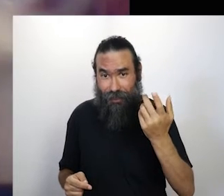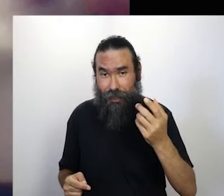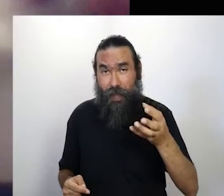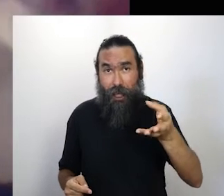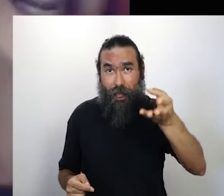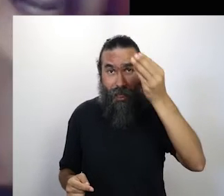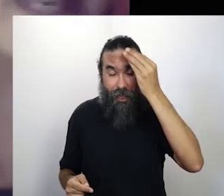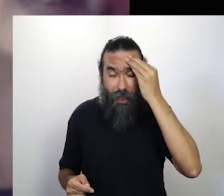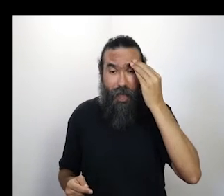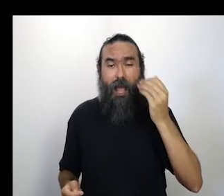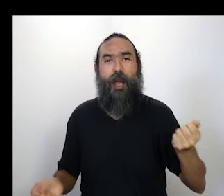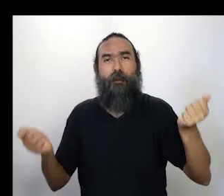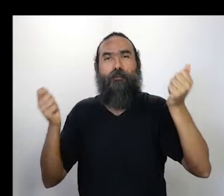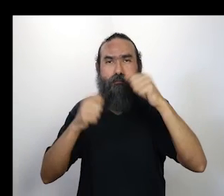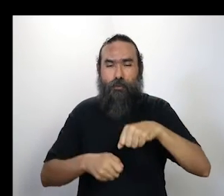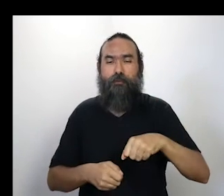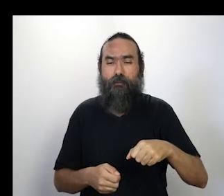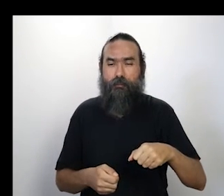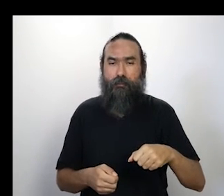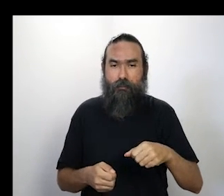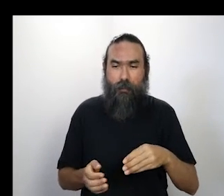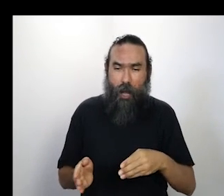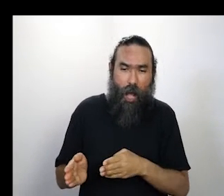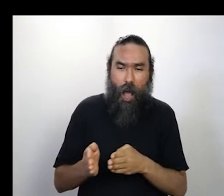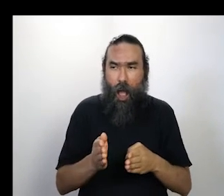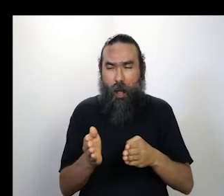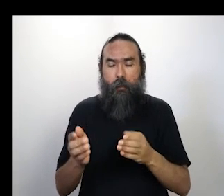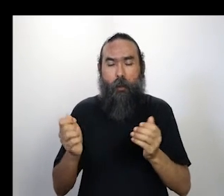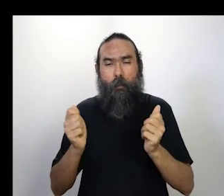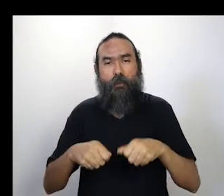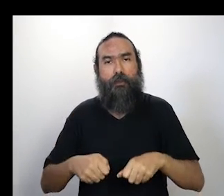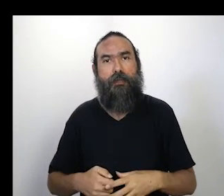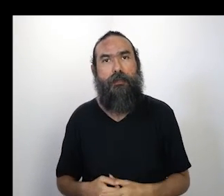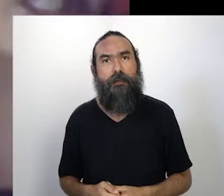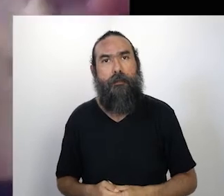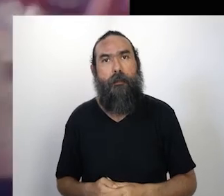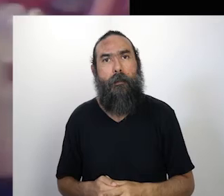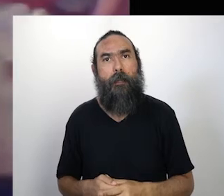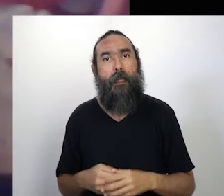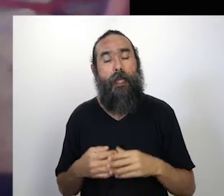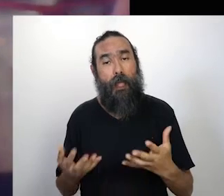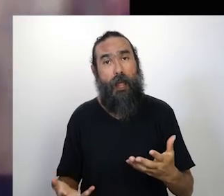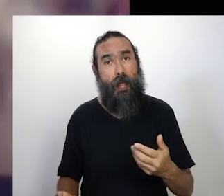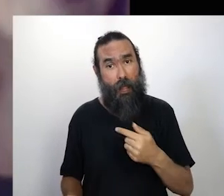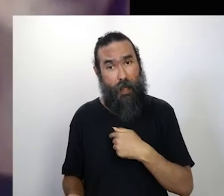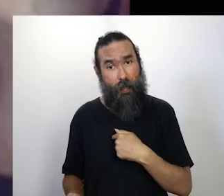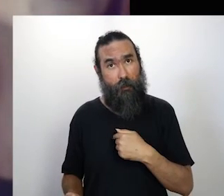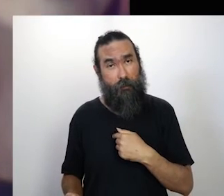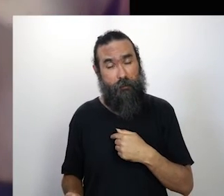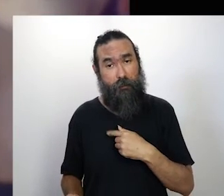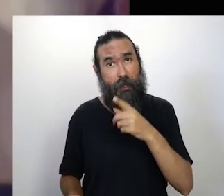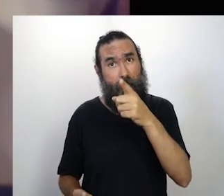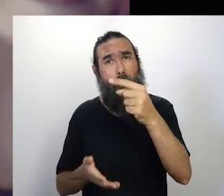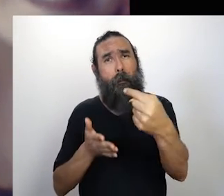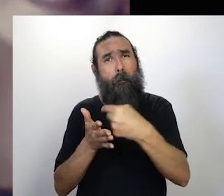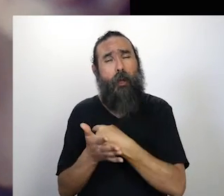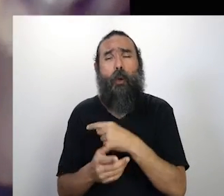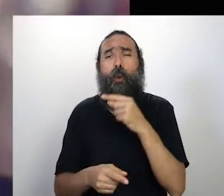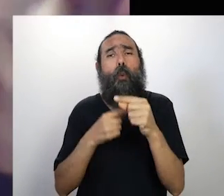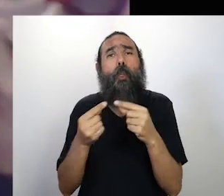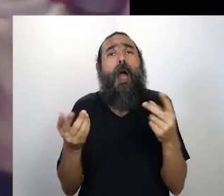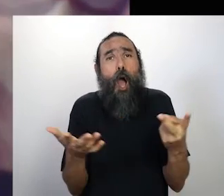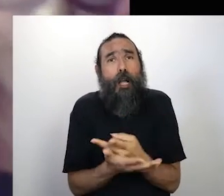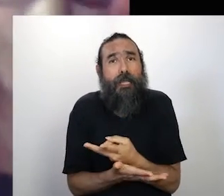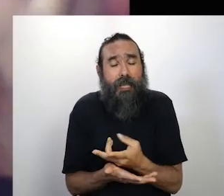que sempre há caminho. Passa esse tripé para cá. Tira essa viola primeiro. e eu estou... Bom, você me perguntou o que está acontecendo,